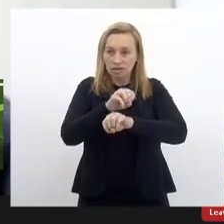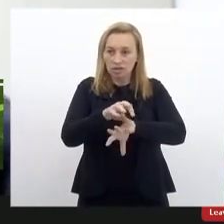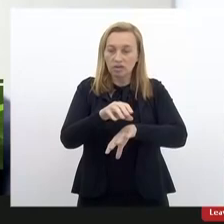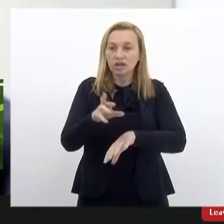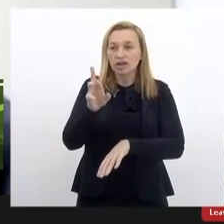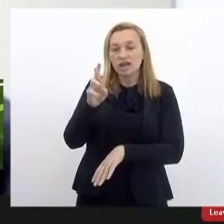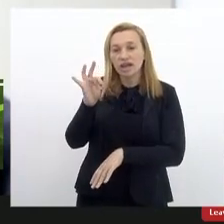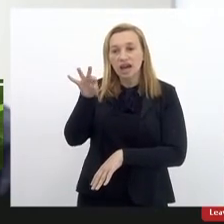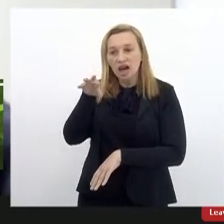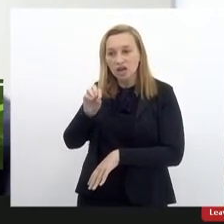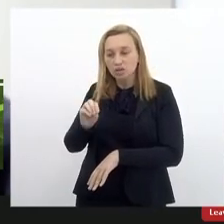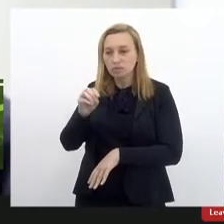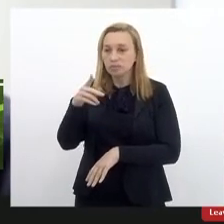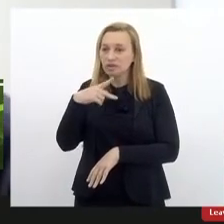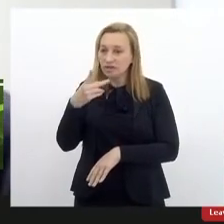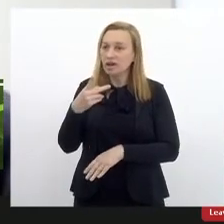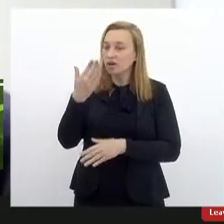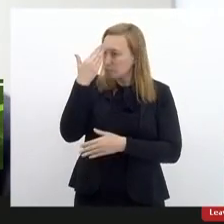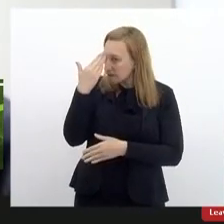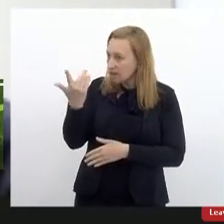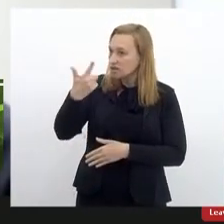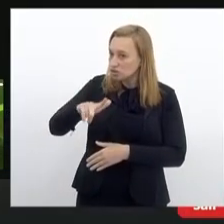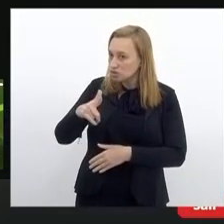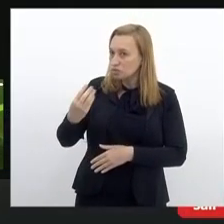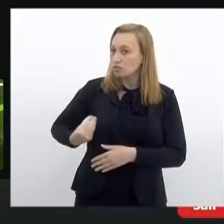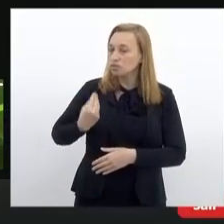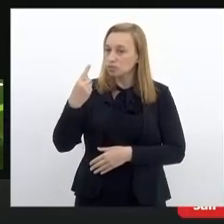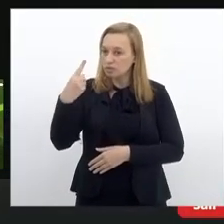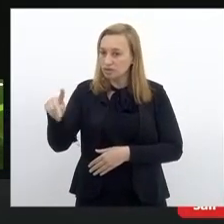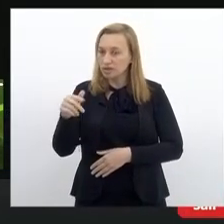Ricardo Tonassi. Mais uma vez, obrigado pela presença.